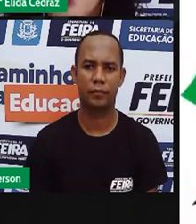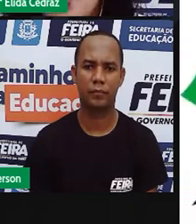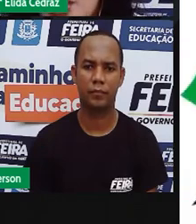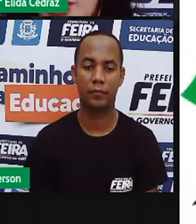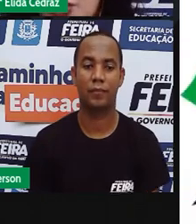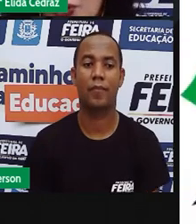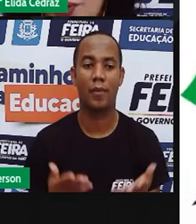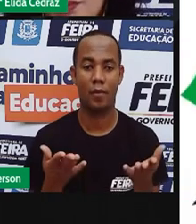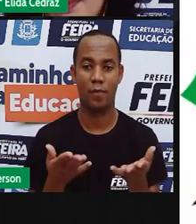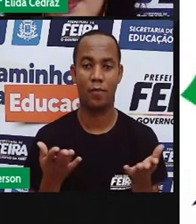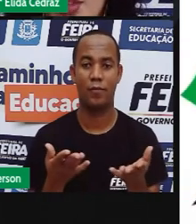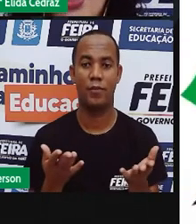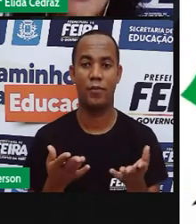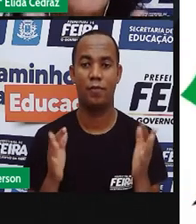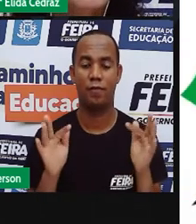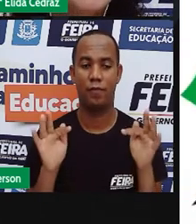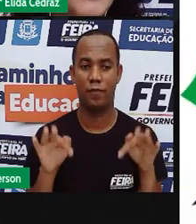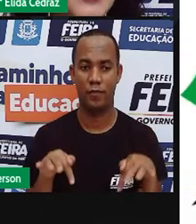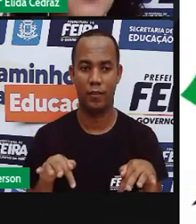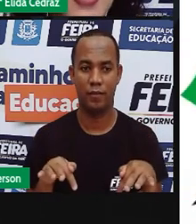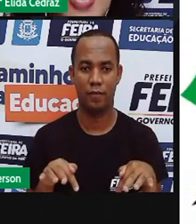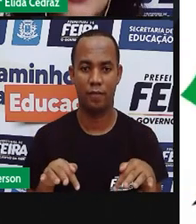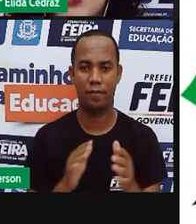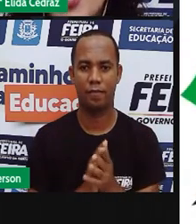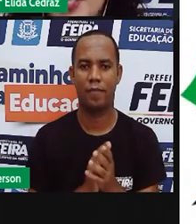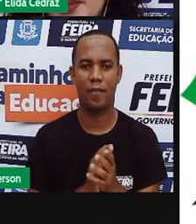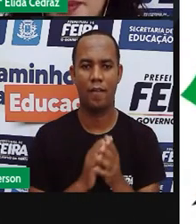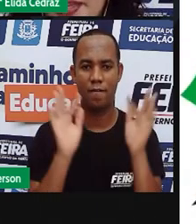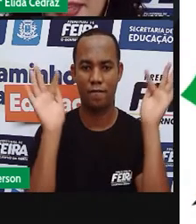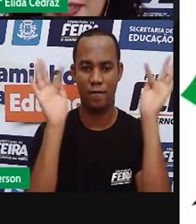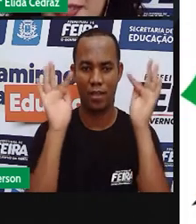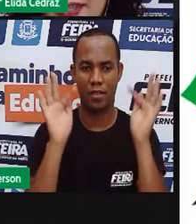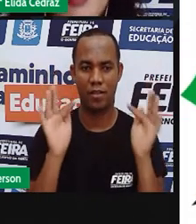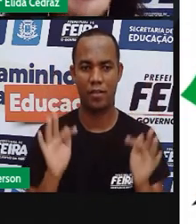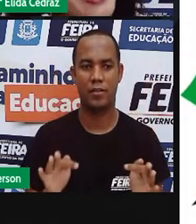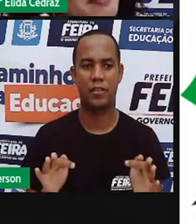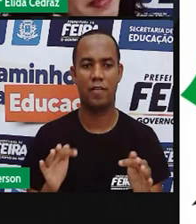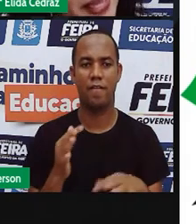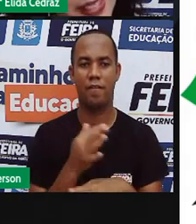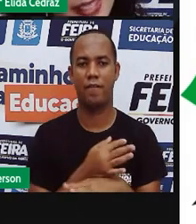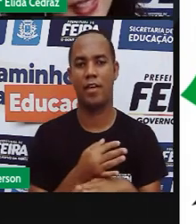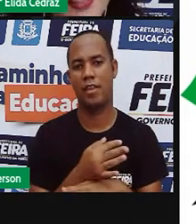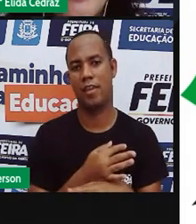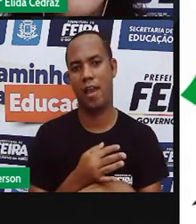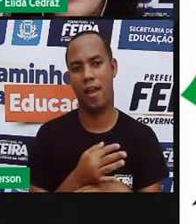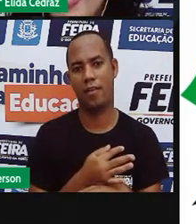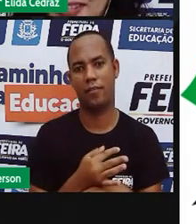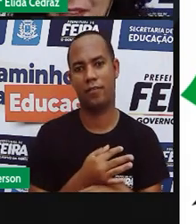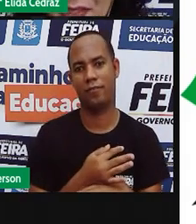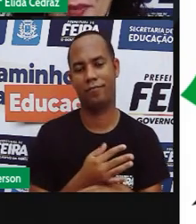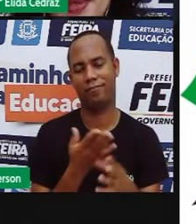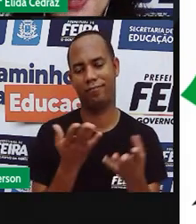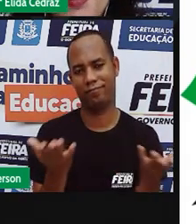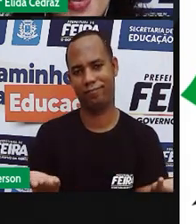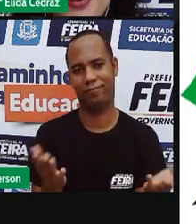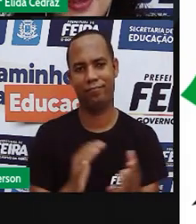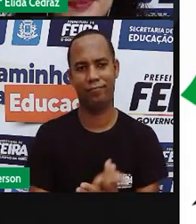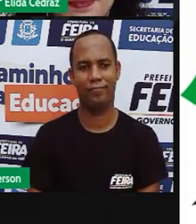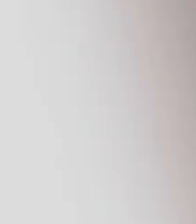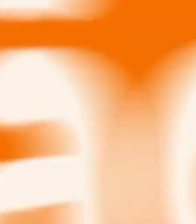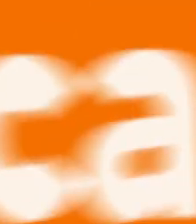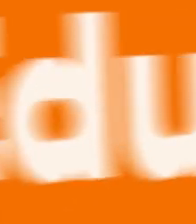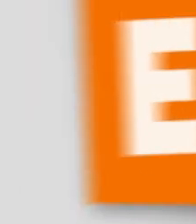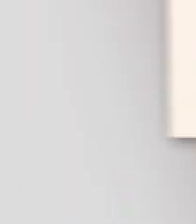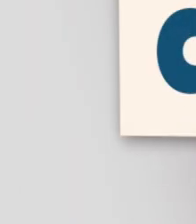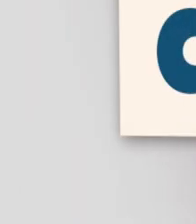Por hoje é só. Feliz feriado e viver a independência da Bahia. E até a nossa próxima aula.